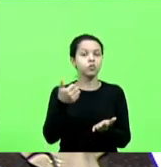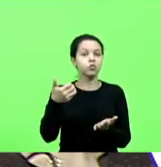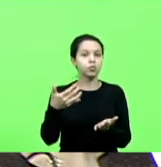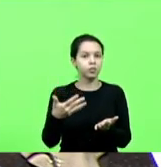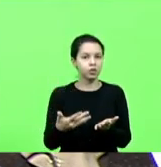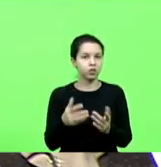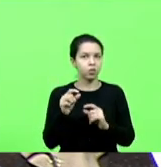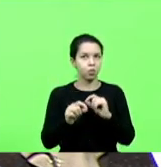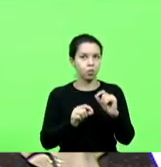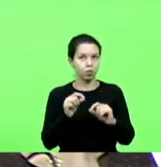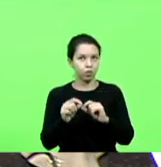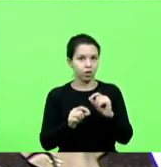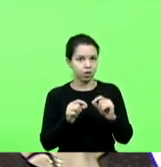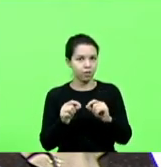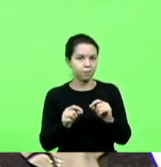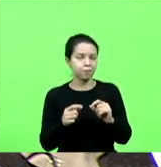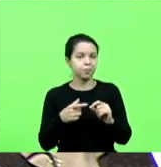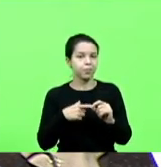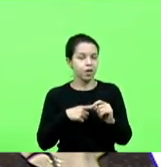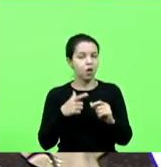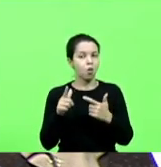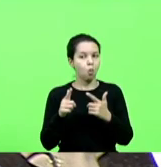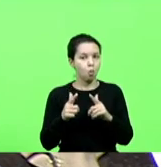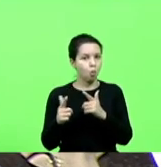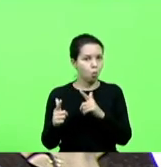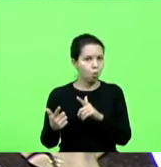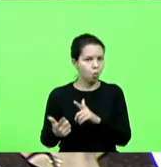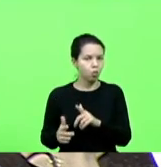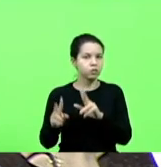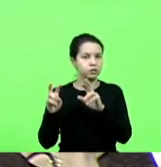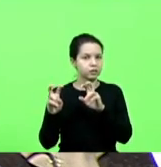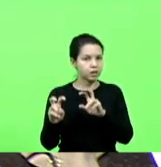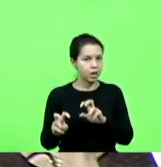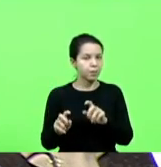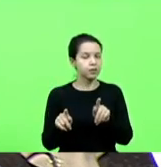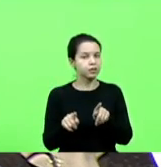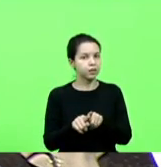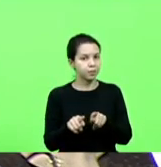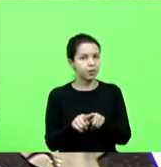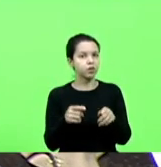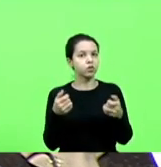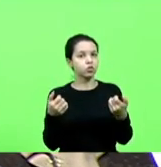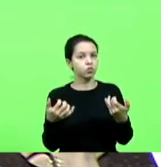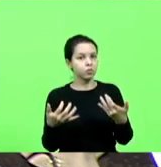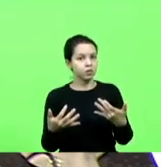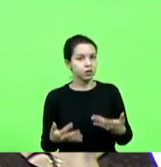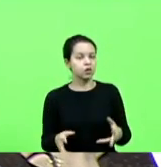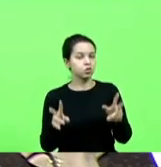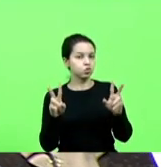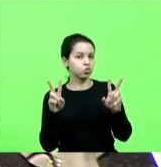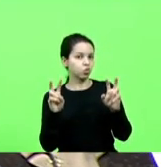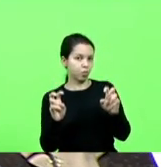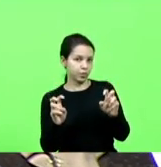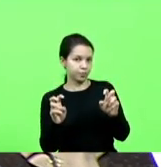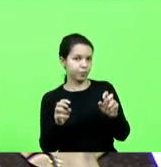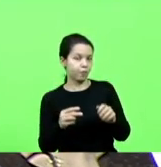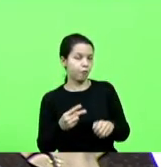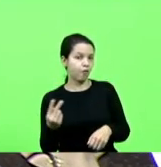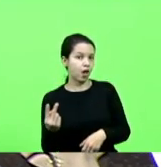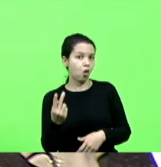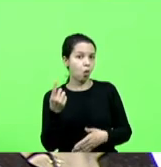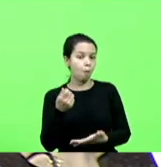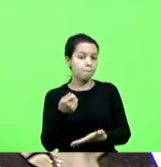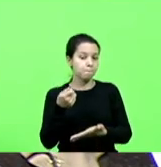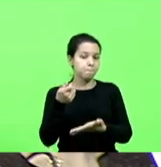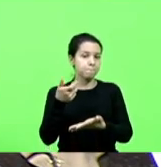além de várias questões, fala na questão dos valores a serem pagos pelo